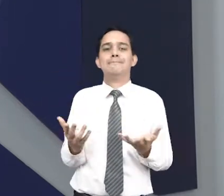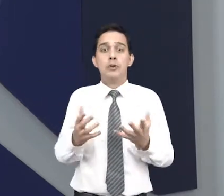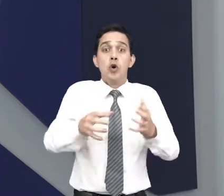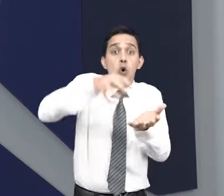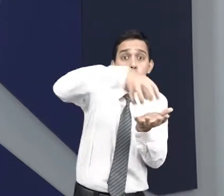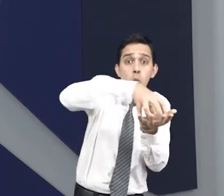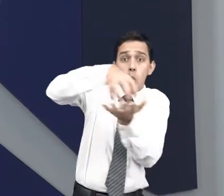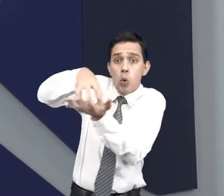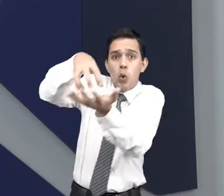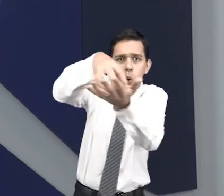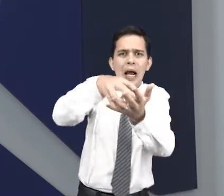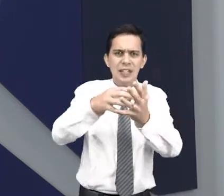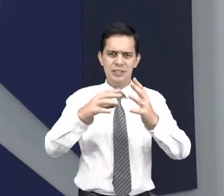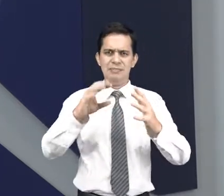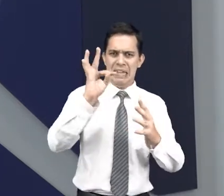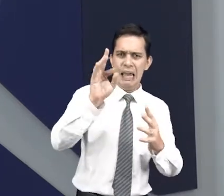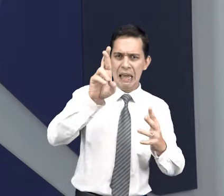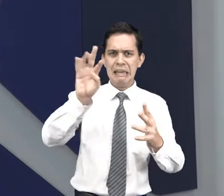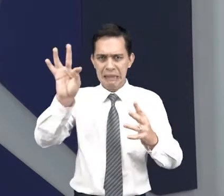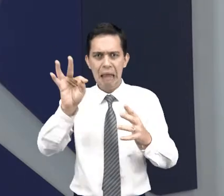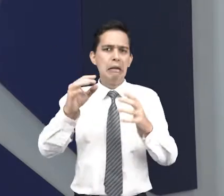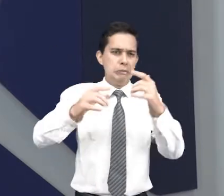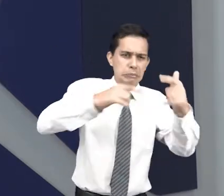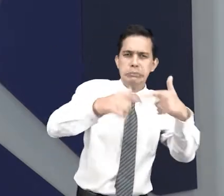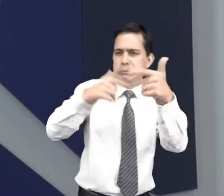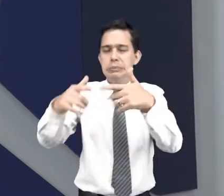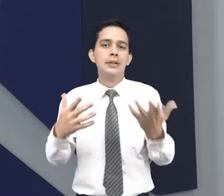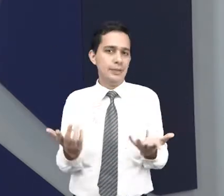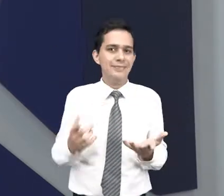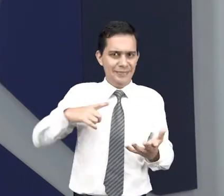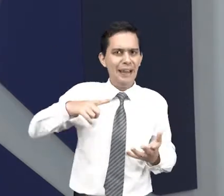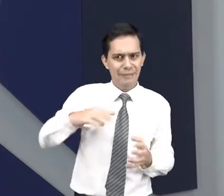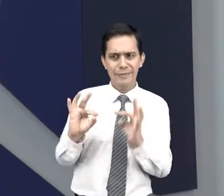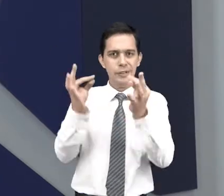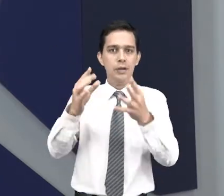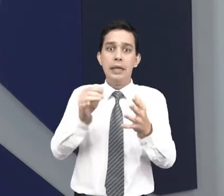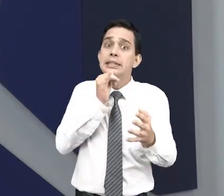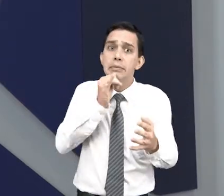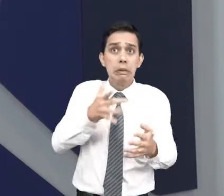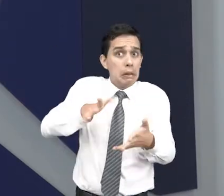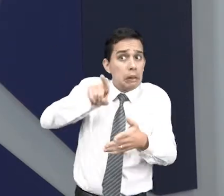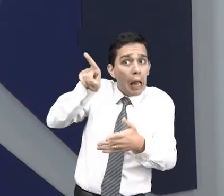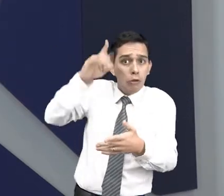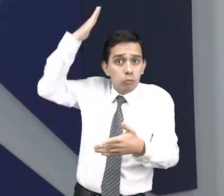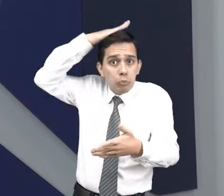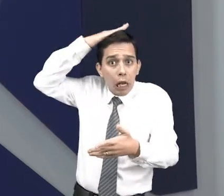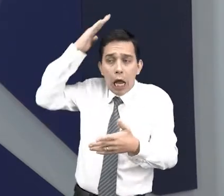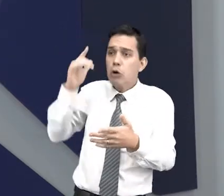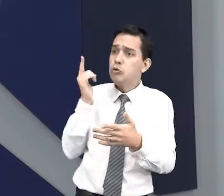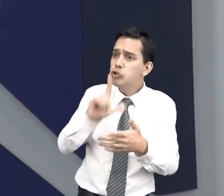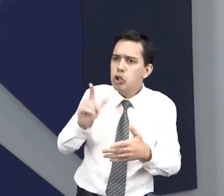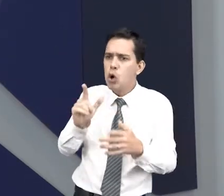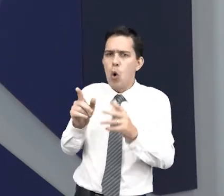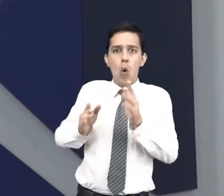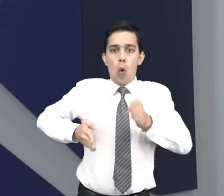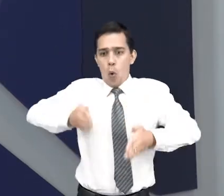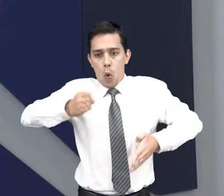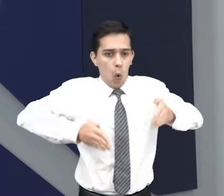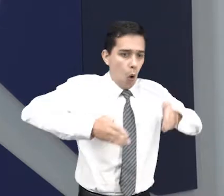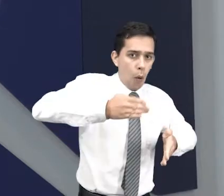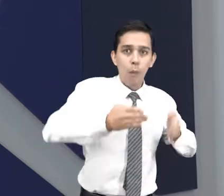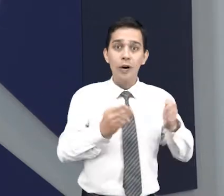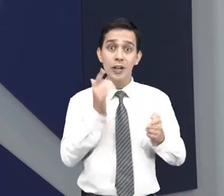regionais trabalhistas investem pesado nessa área. O TRT do Paraná, por exemplo, criou um robô capaz de economizar